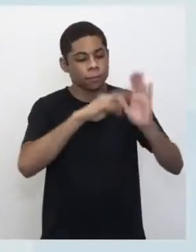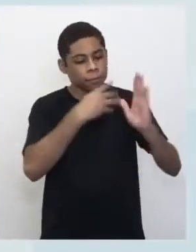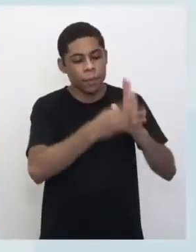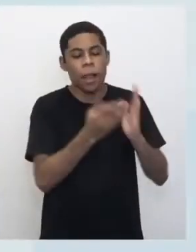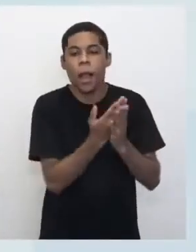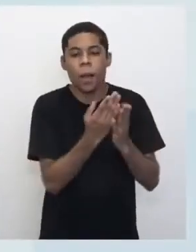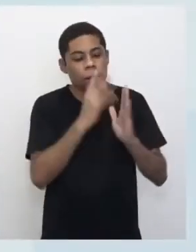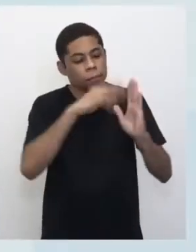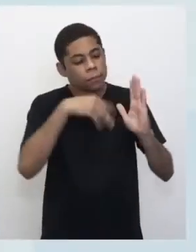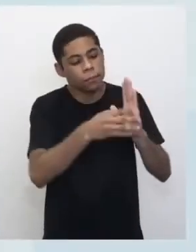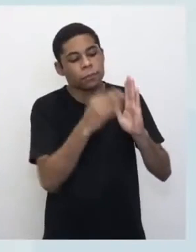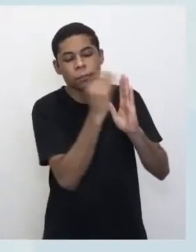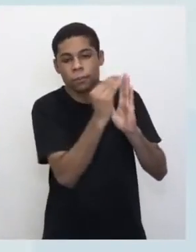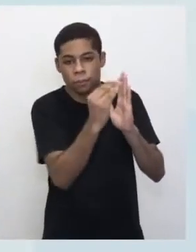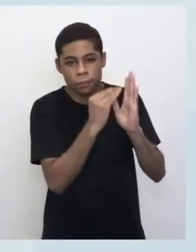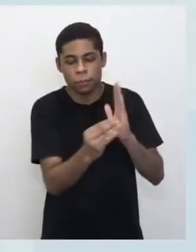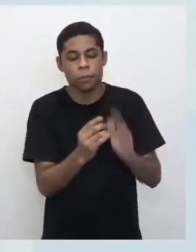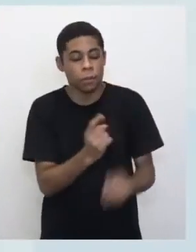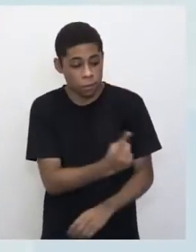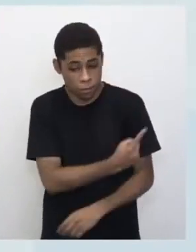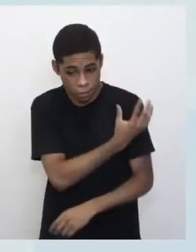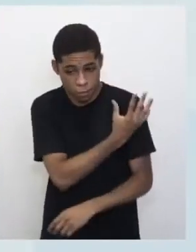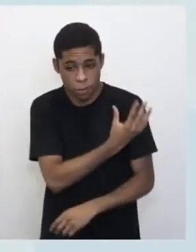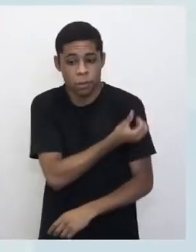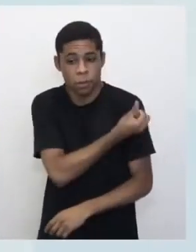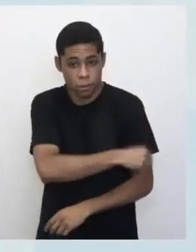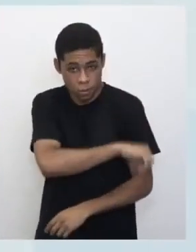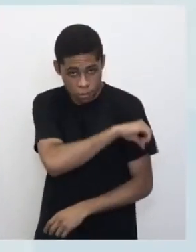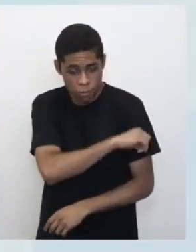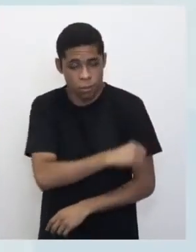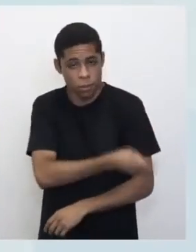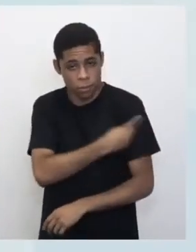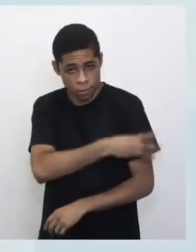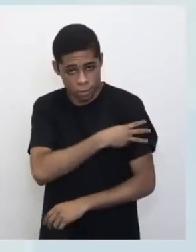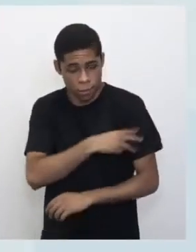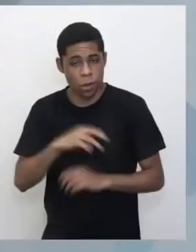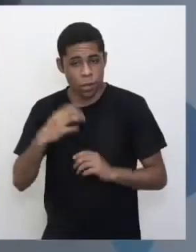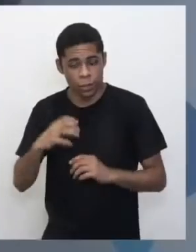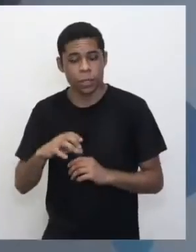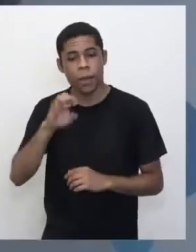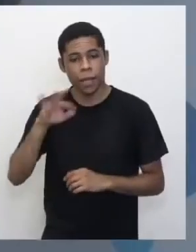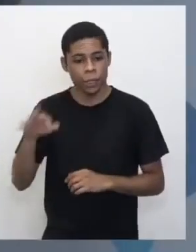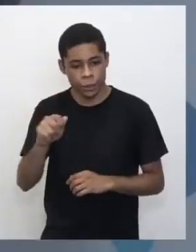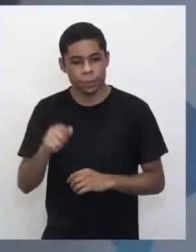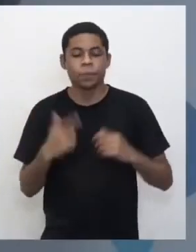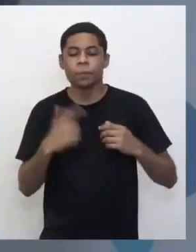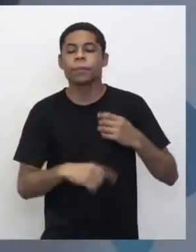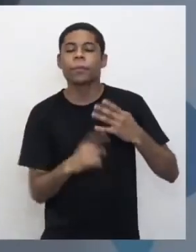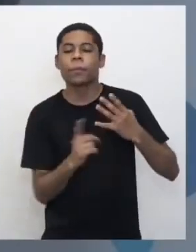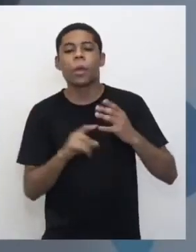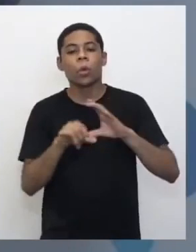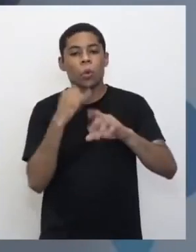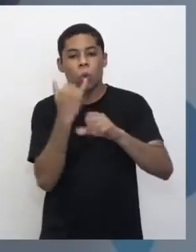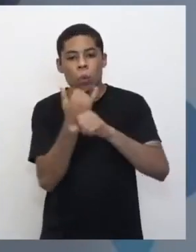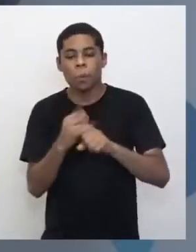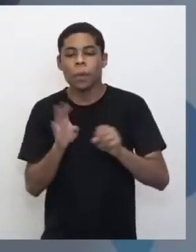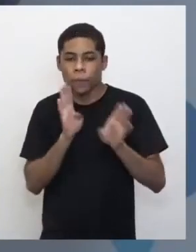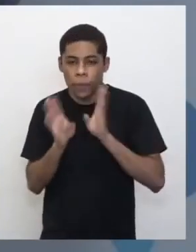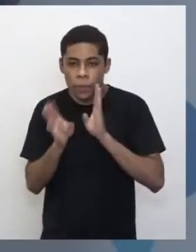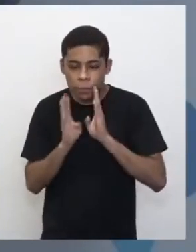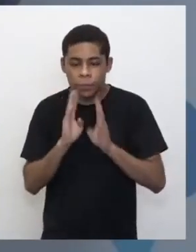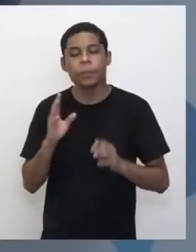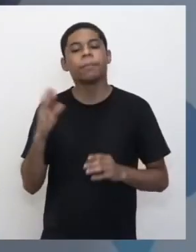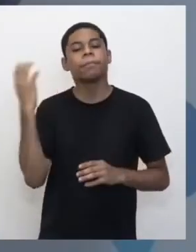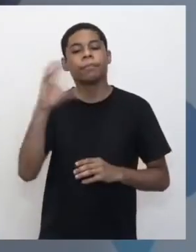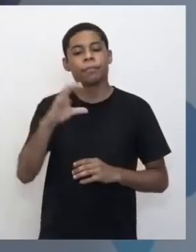todas as aulas, desde os anos iniciais até o EJ, o YouTube e o Facebook, porque as nossas aulas são transmitidas ao vivo também no YouTube e no